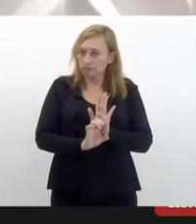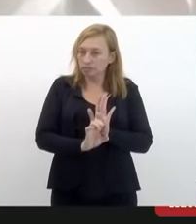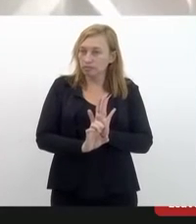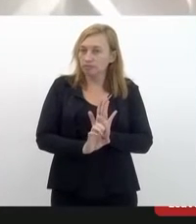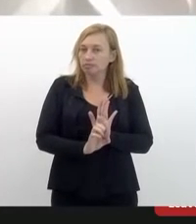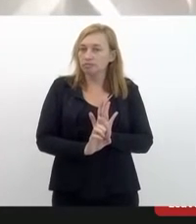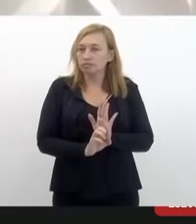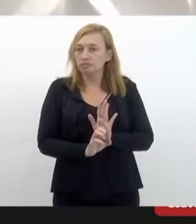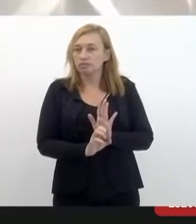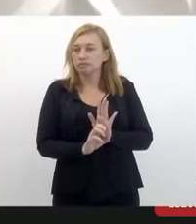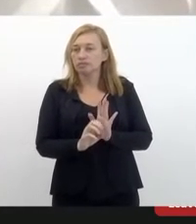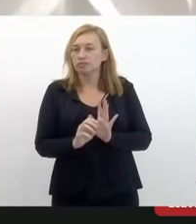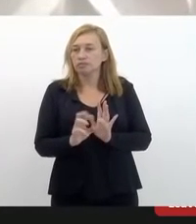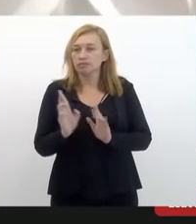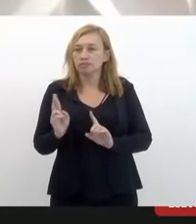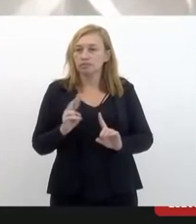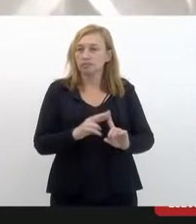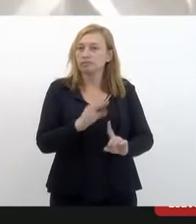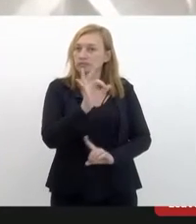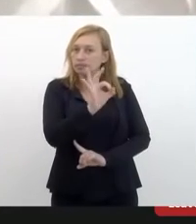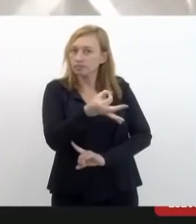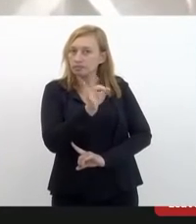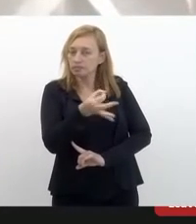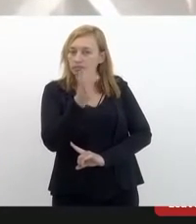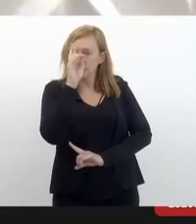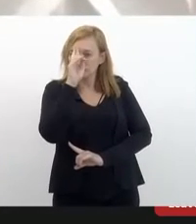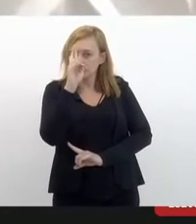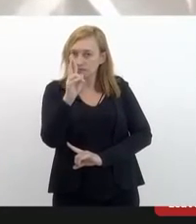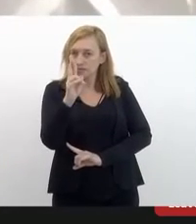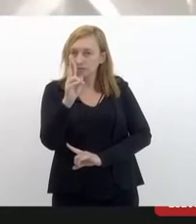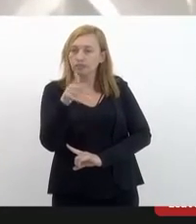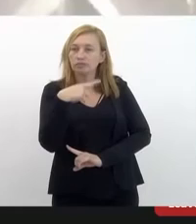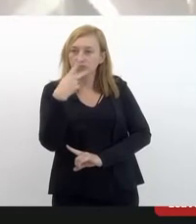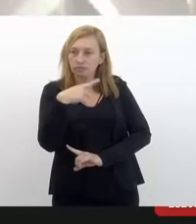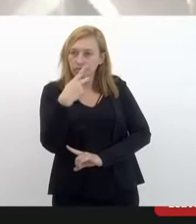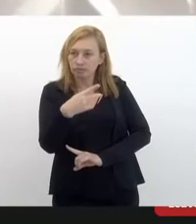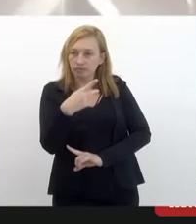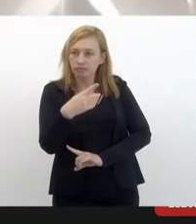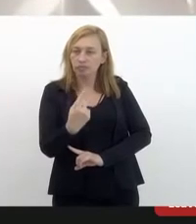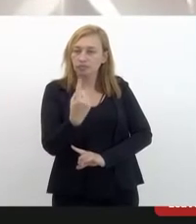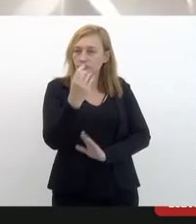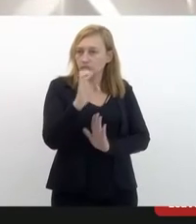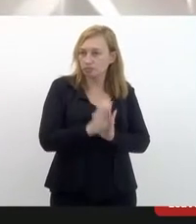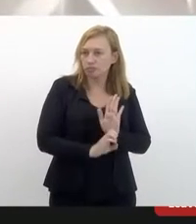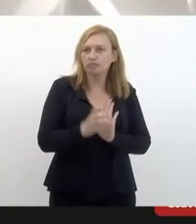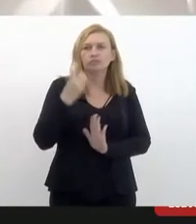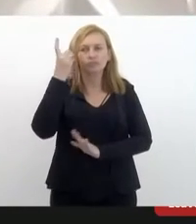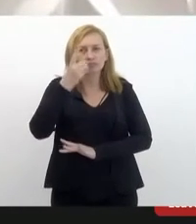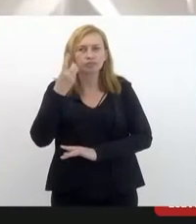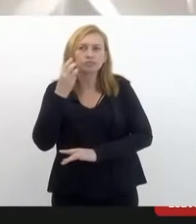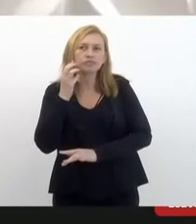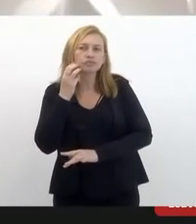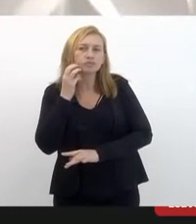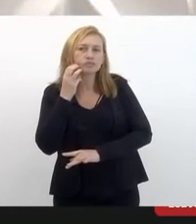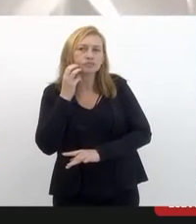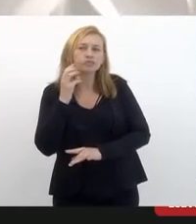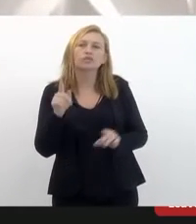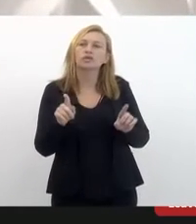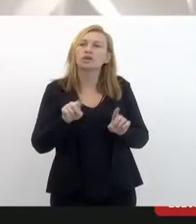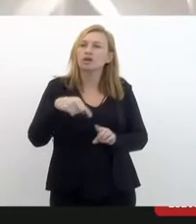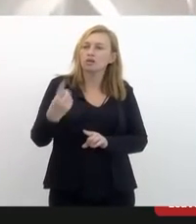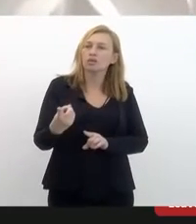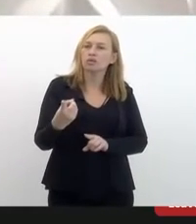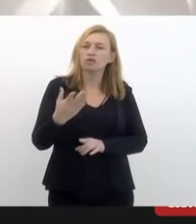acabam se referindo exatamente ao que a Sola falou. É uma emenda do deputado Valdeck e uma